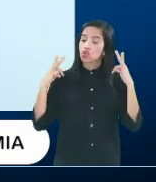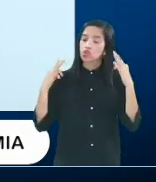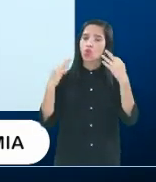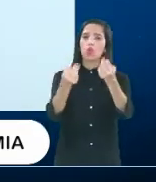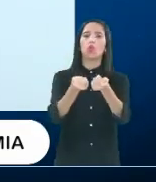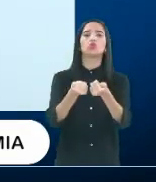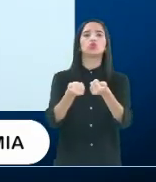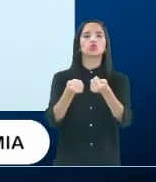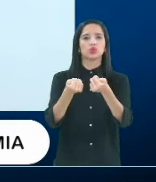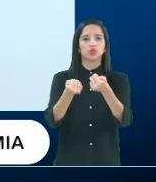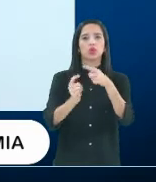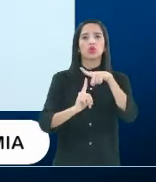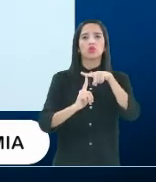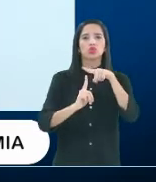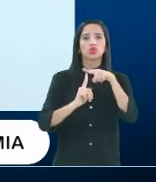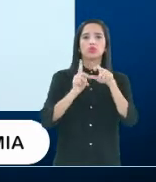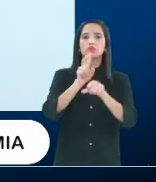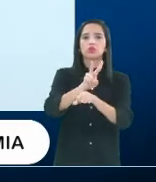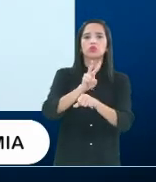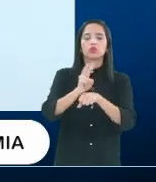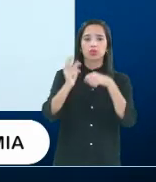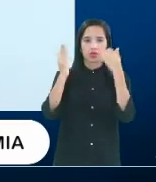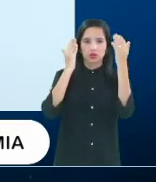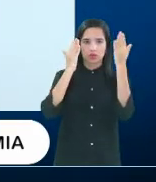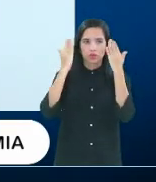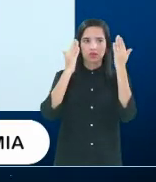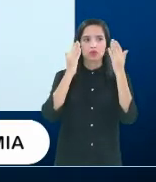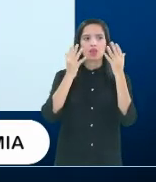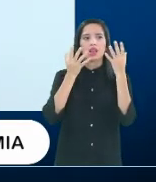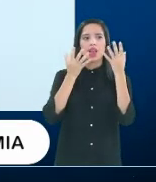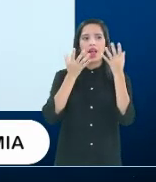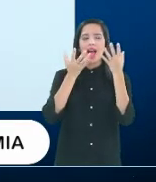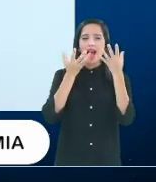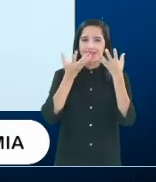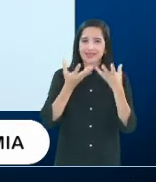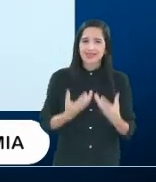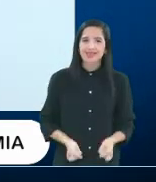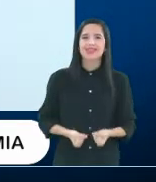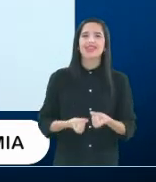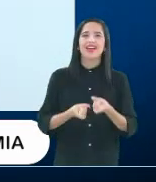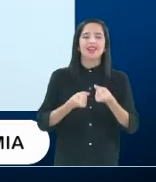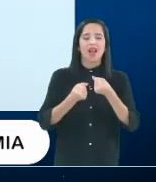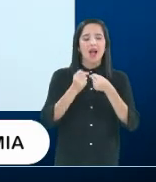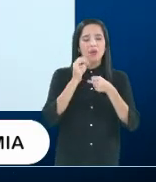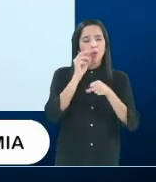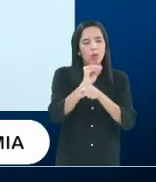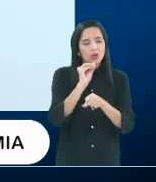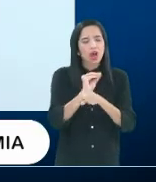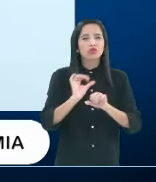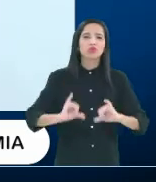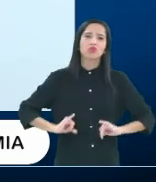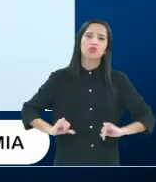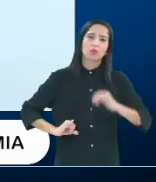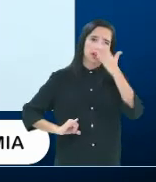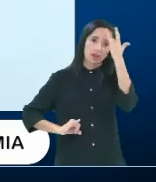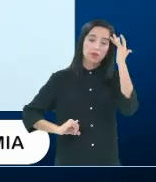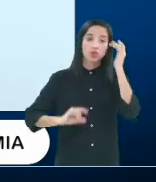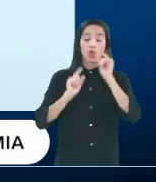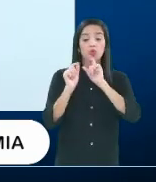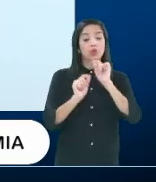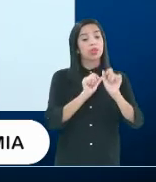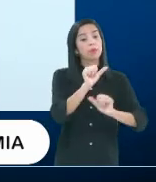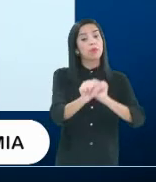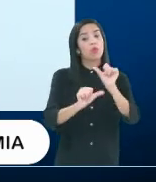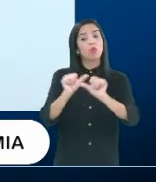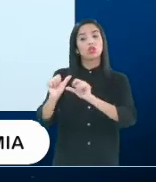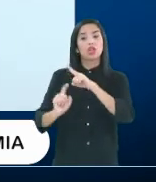dão conta de atender, de acolher o sofrimento da pessoa, o que muda de uma abordagem para a outra,